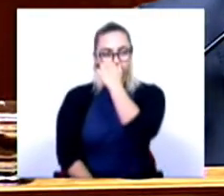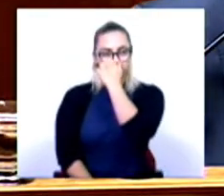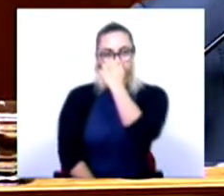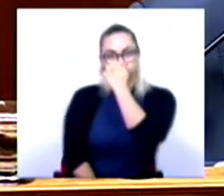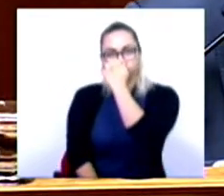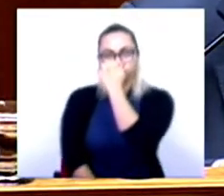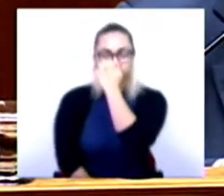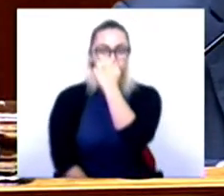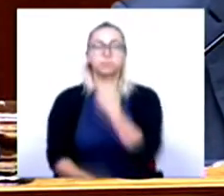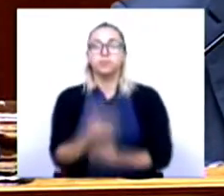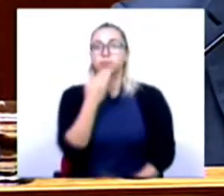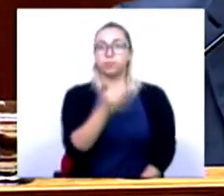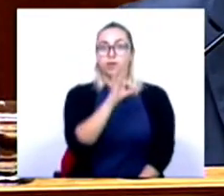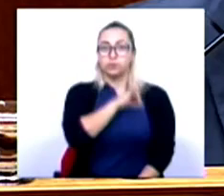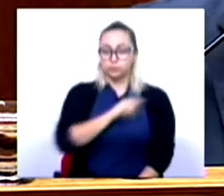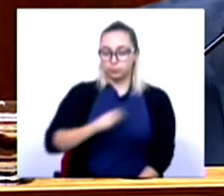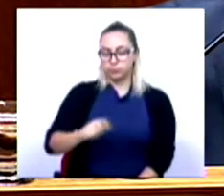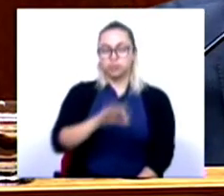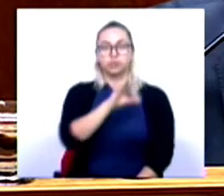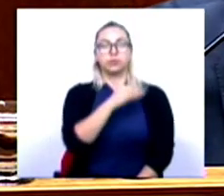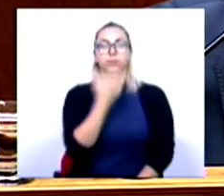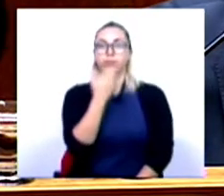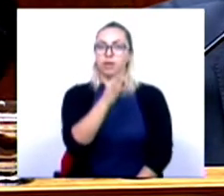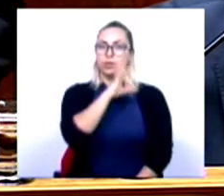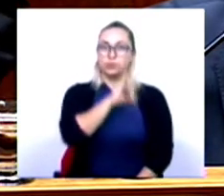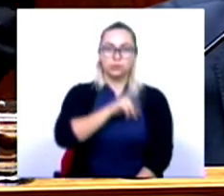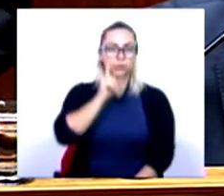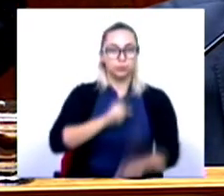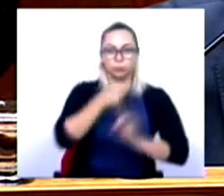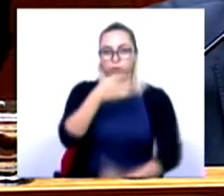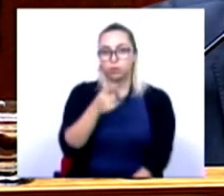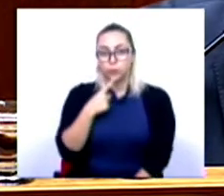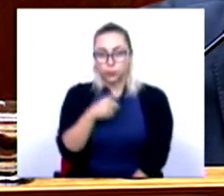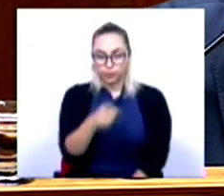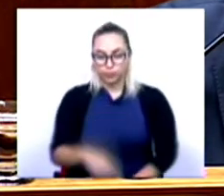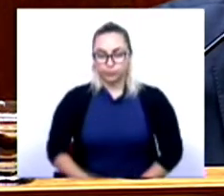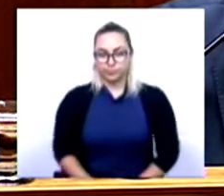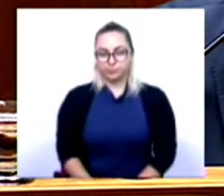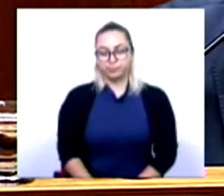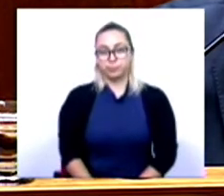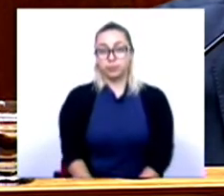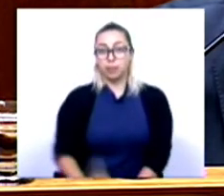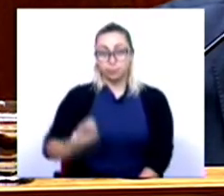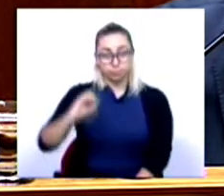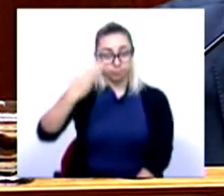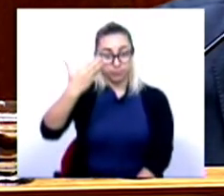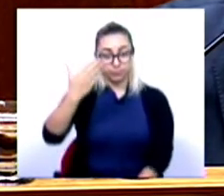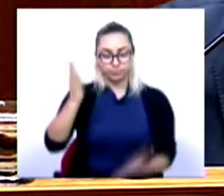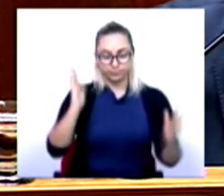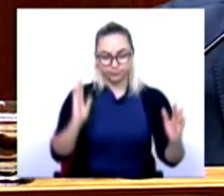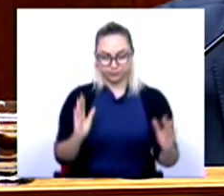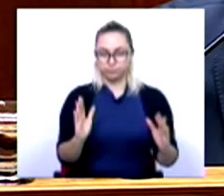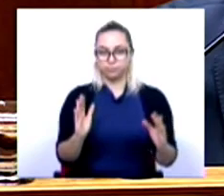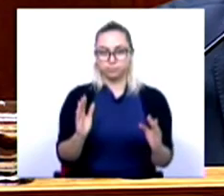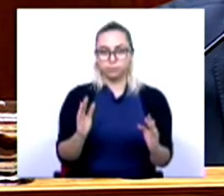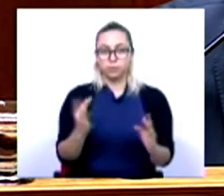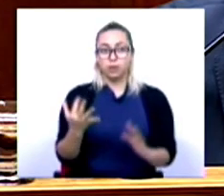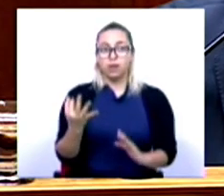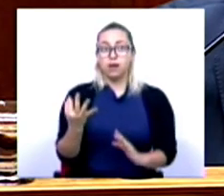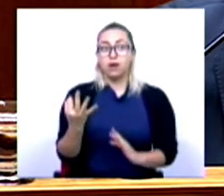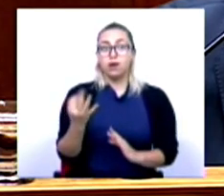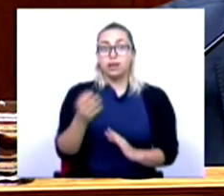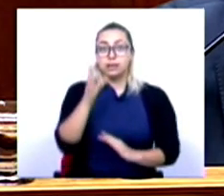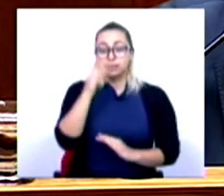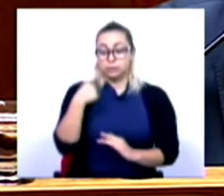Muito obrigado, Sr. Presidente. Muito obrigado, Sr. Deputado Rui Rio. Em primeiro lugar, estávamos fora